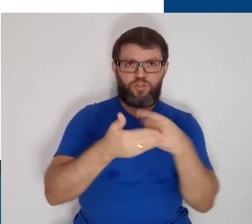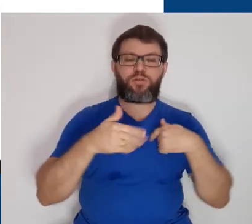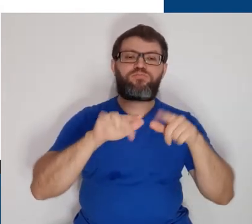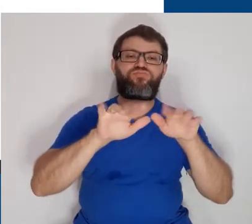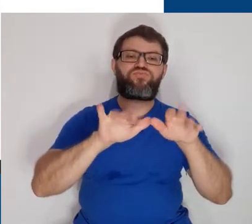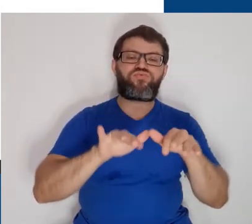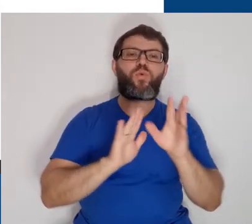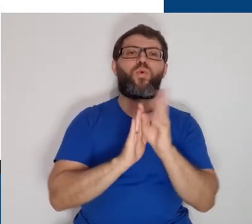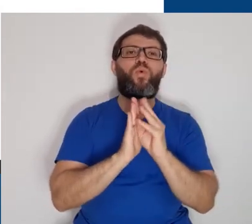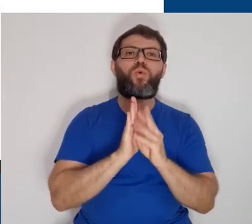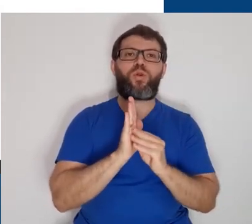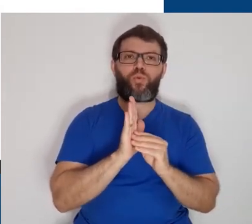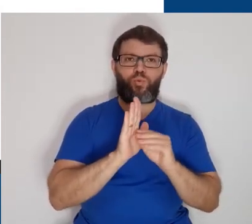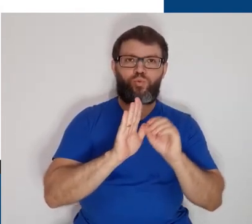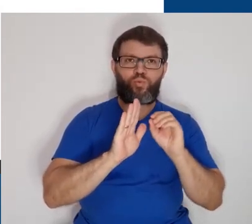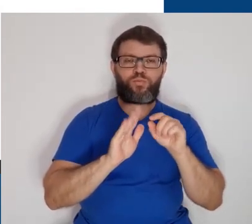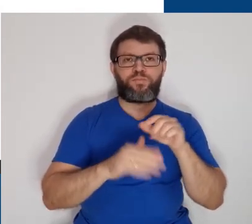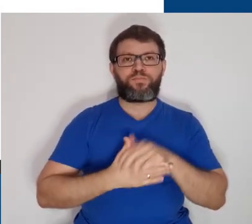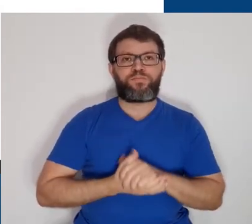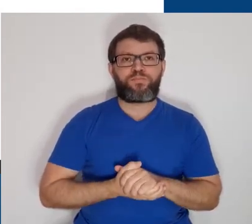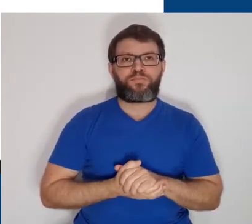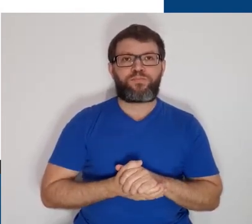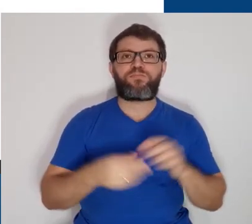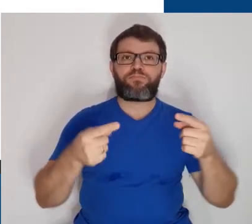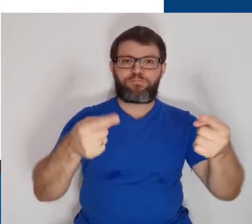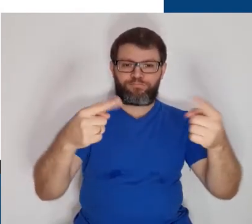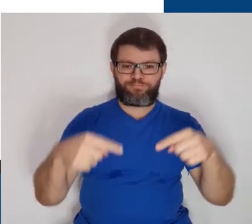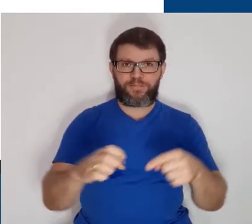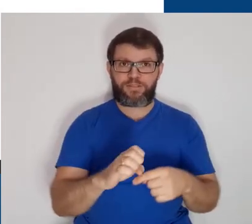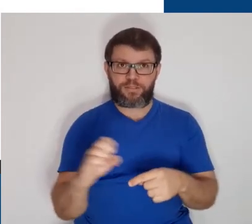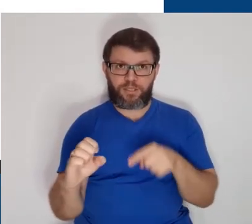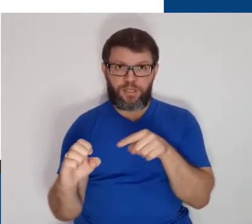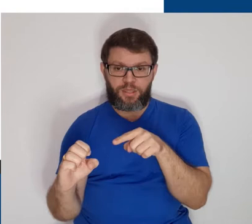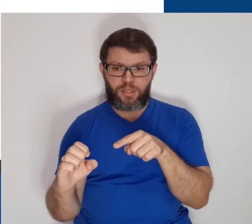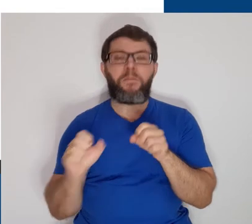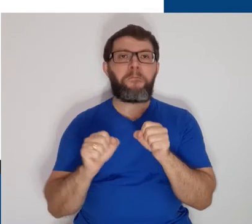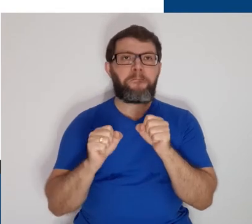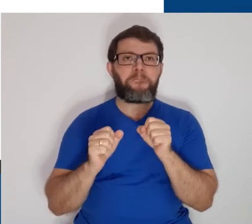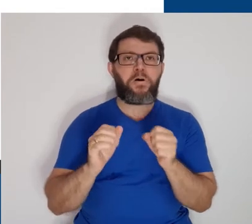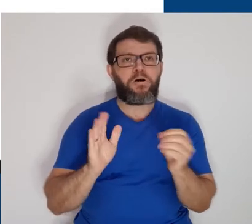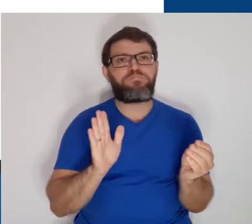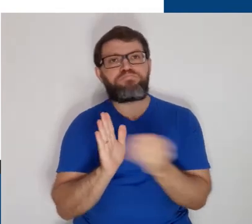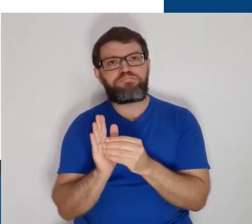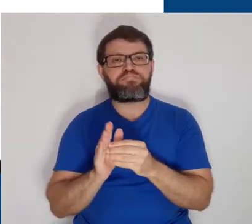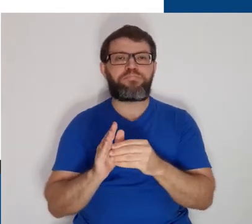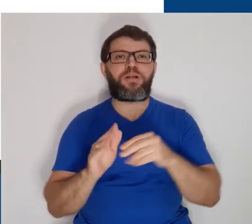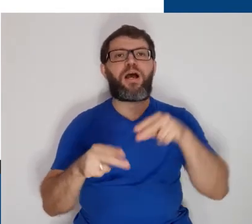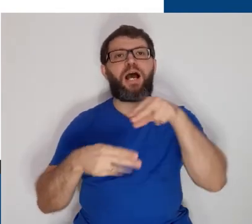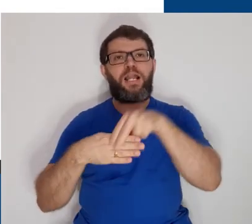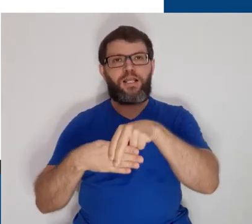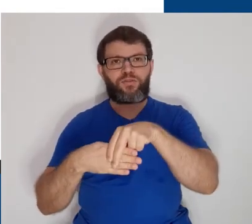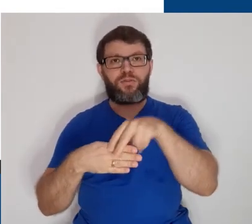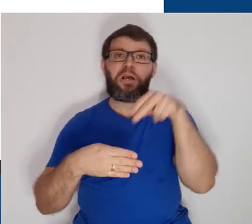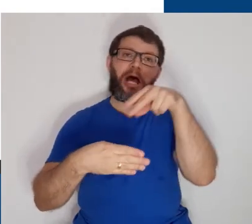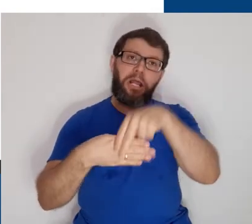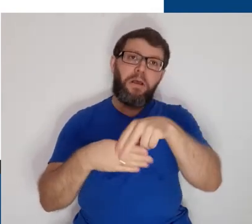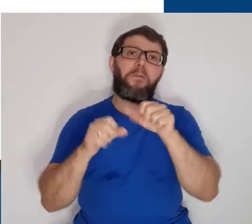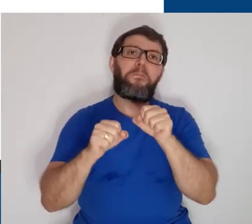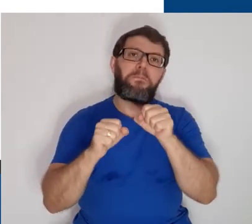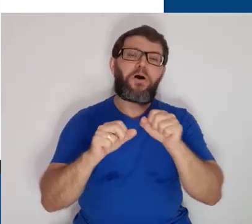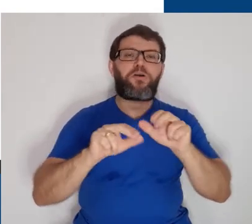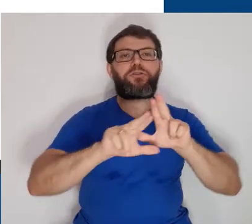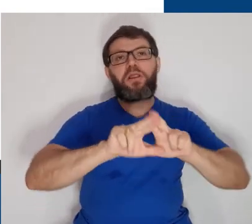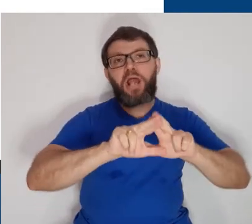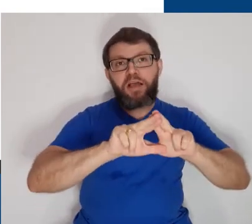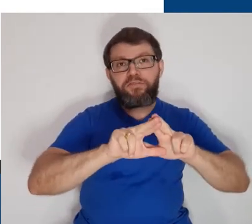conteúdo da nossa postagem. Abaixo, à esquerda, podemos adicionar algum anexo. Esse anexo pode ser do